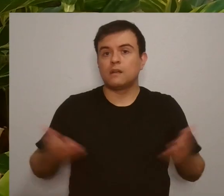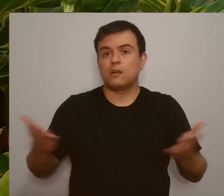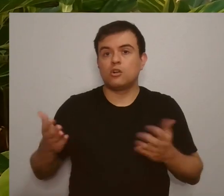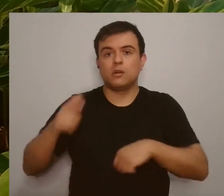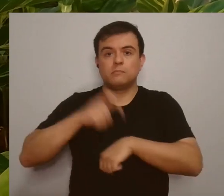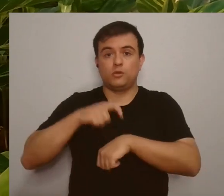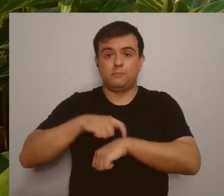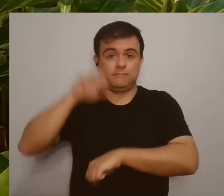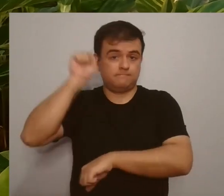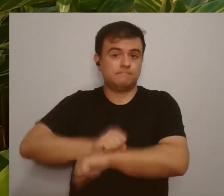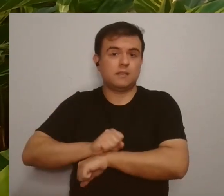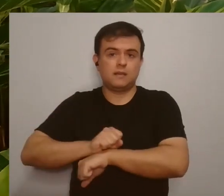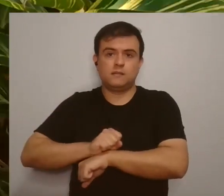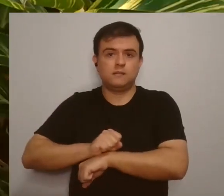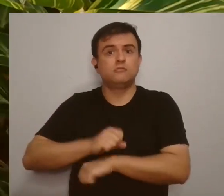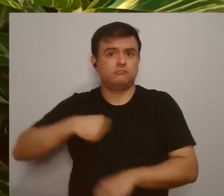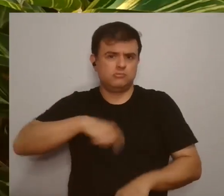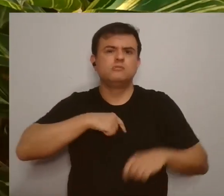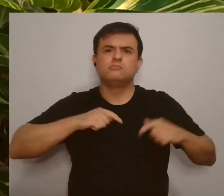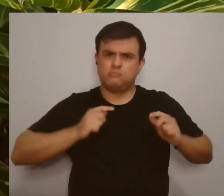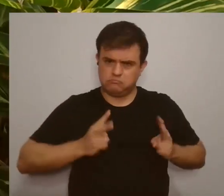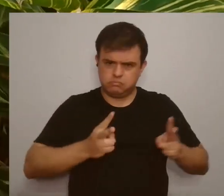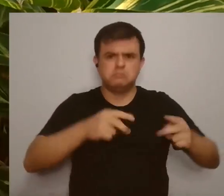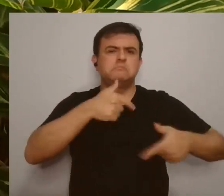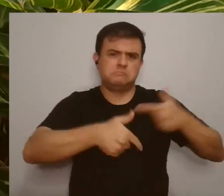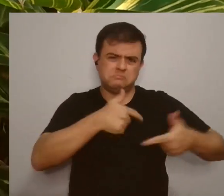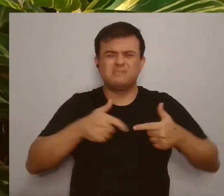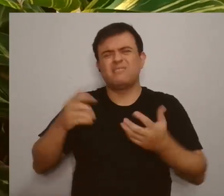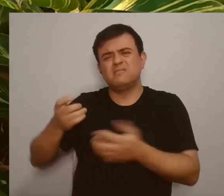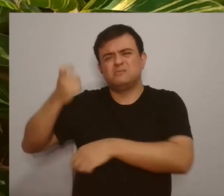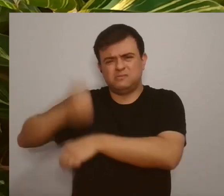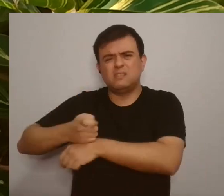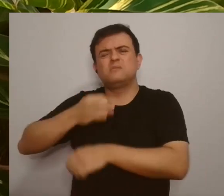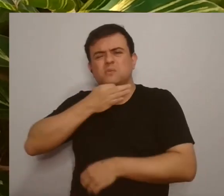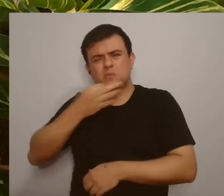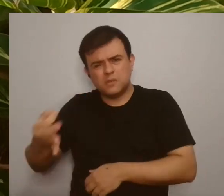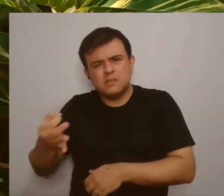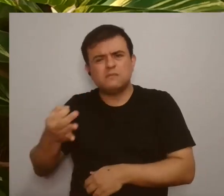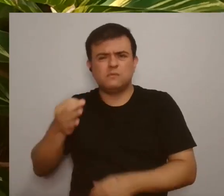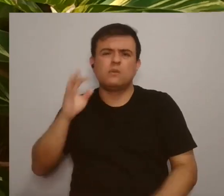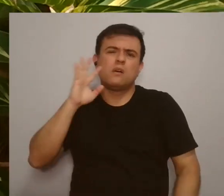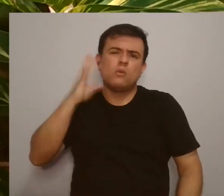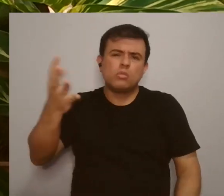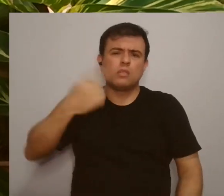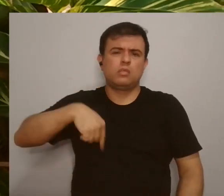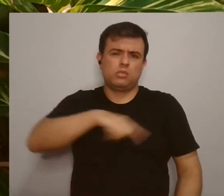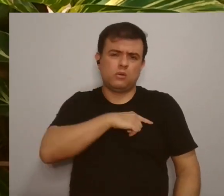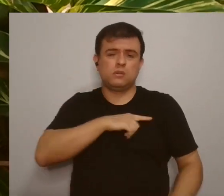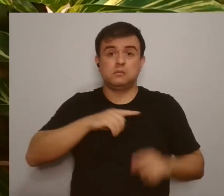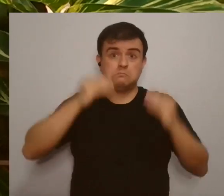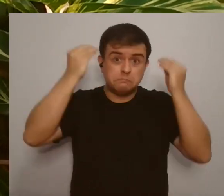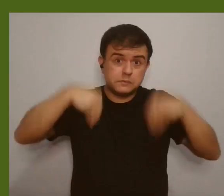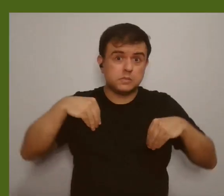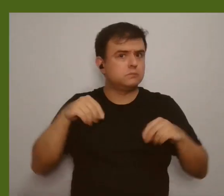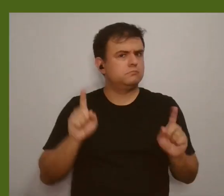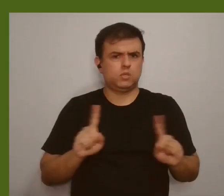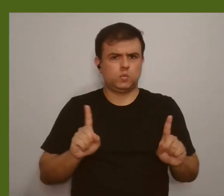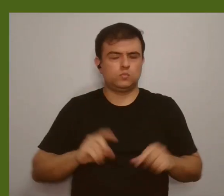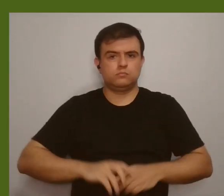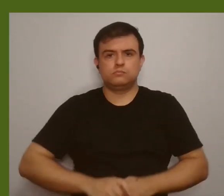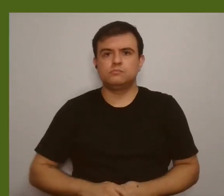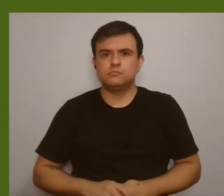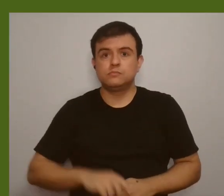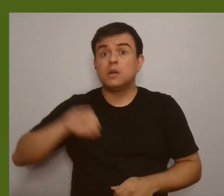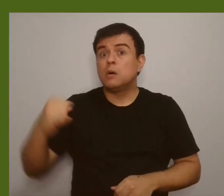Continuamos mesmo com a paralisação, essa coisa chata, terrível aí que está acontecendo com a gente, mas nós não desistimos. É uma